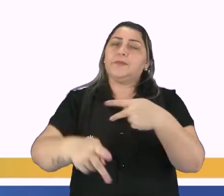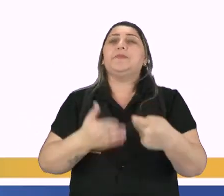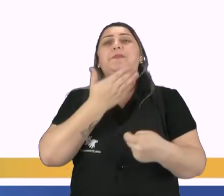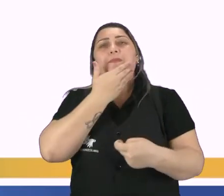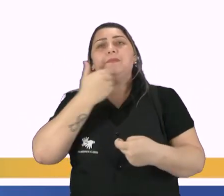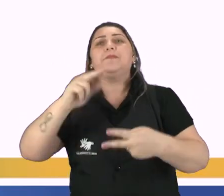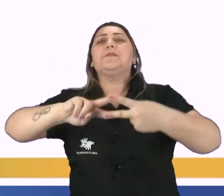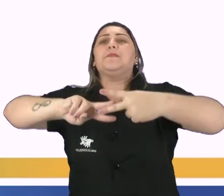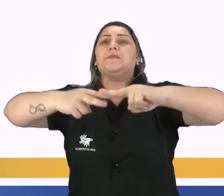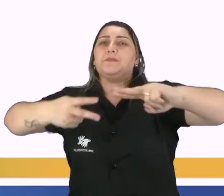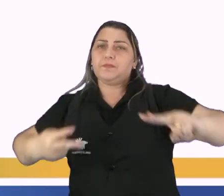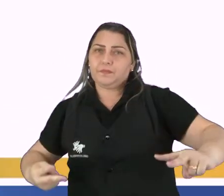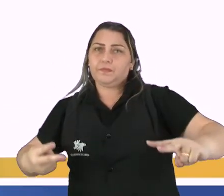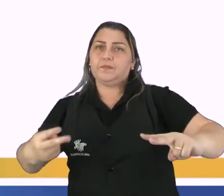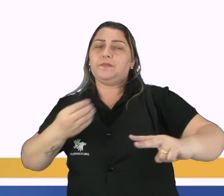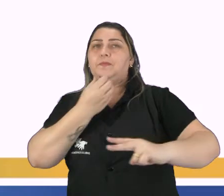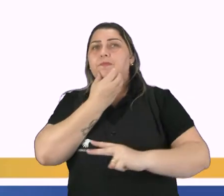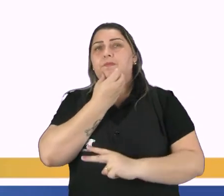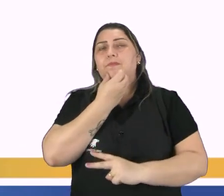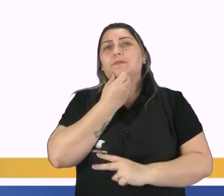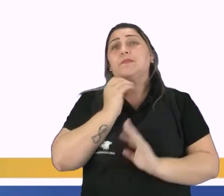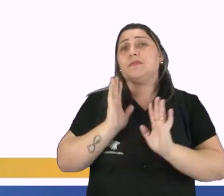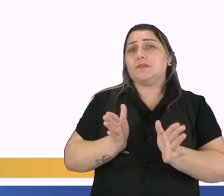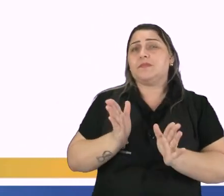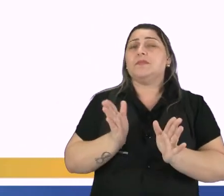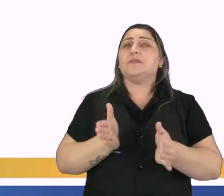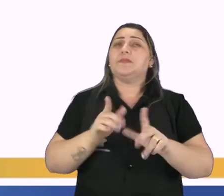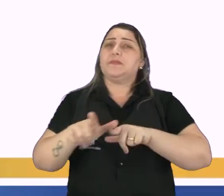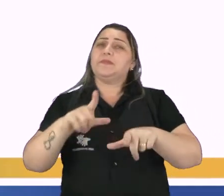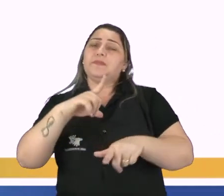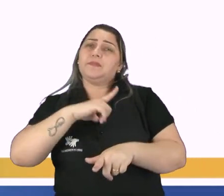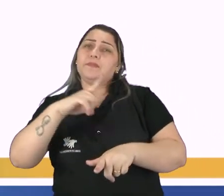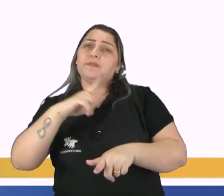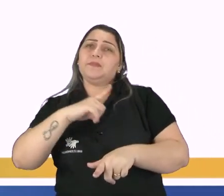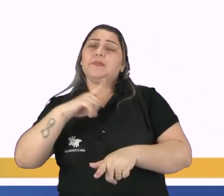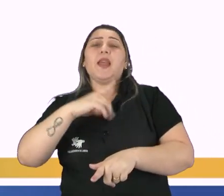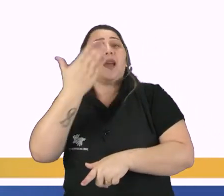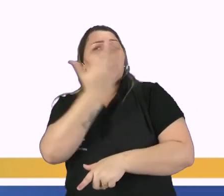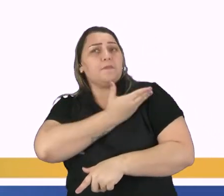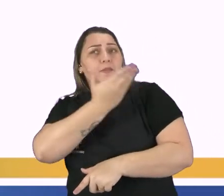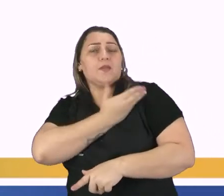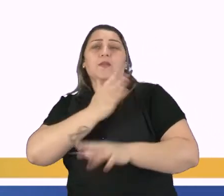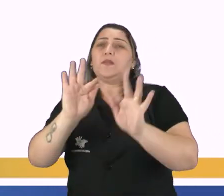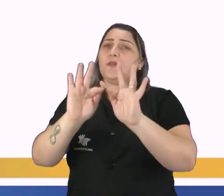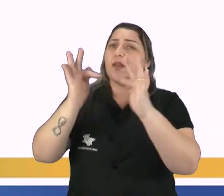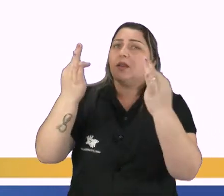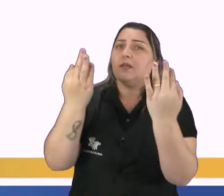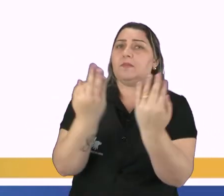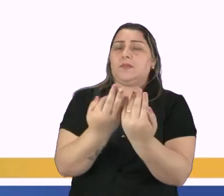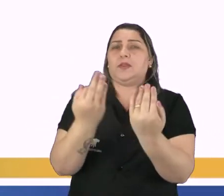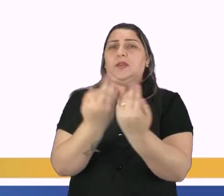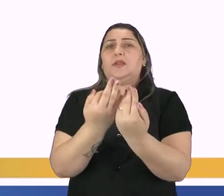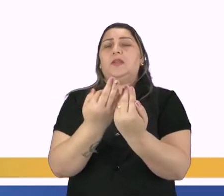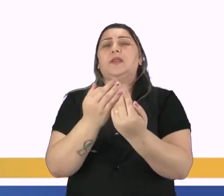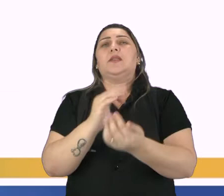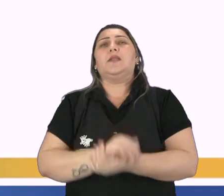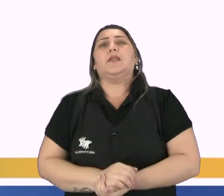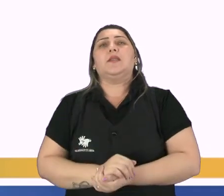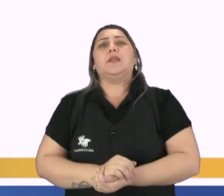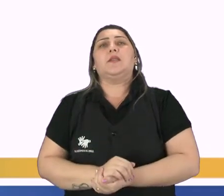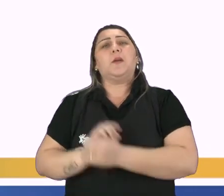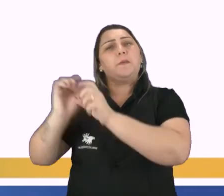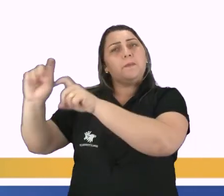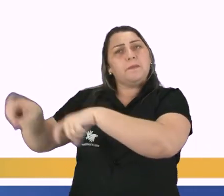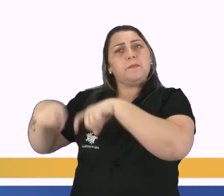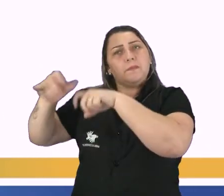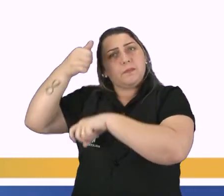Melhoramento genético, isso para quem trabalha, quem tem parentes, ou amigos que trabalham com pecuária,